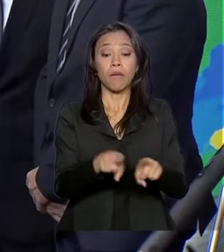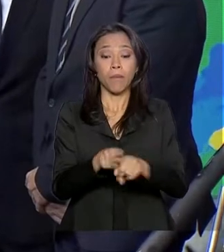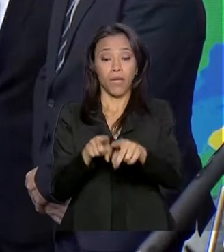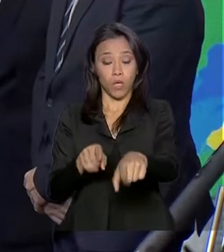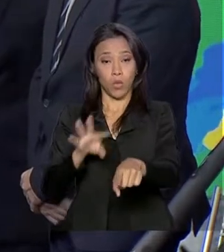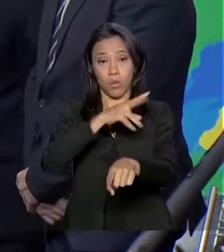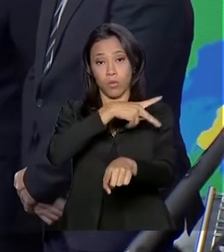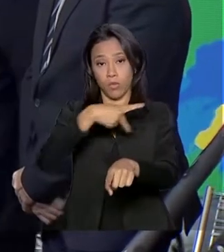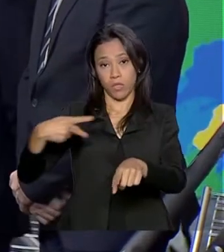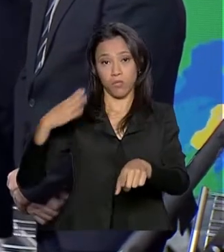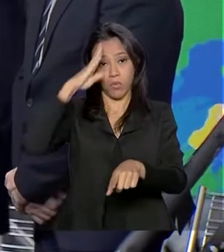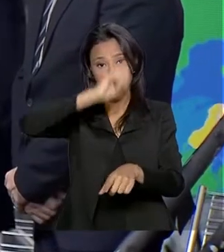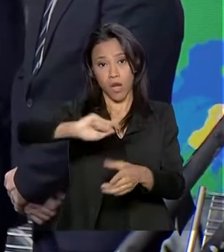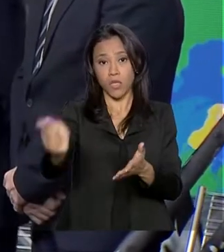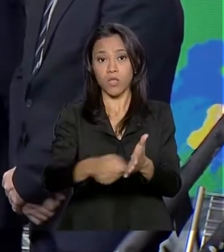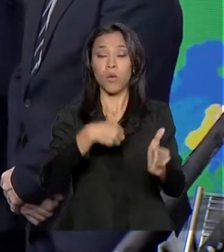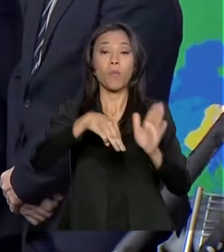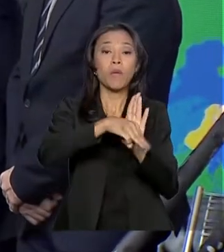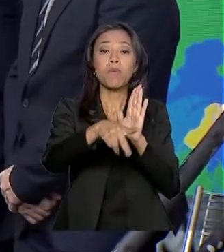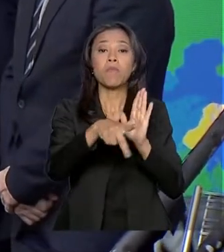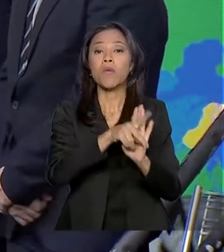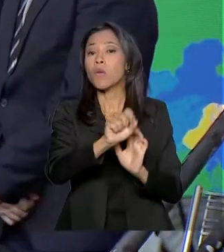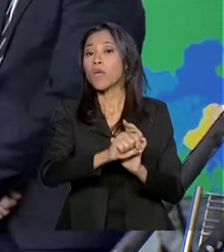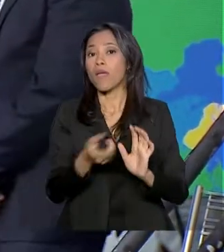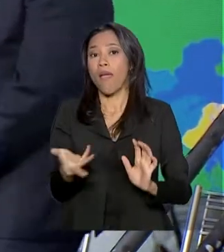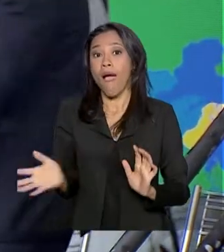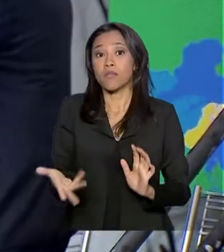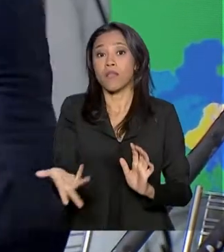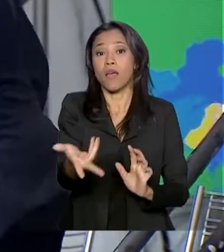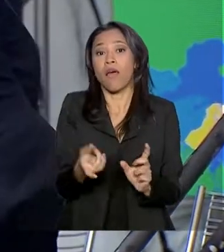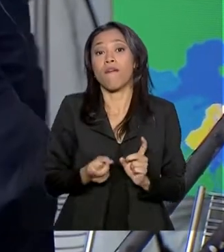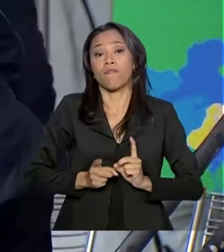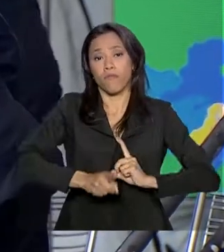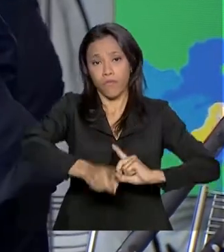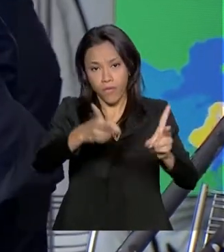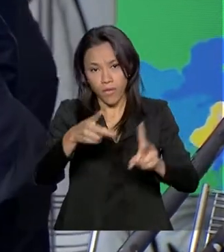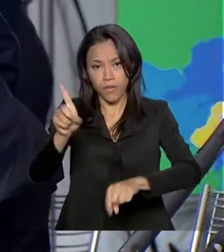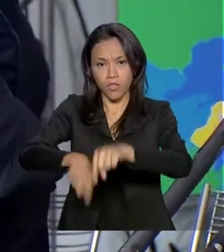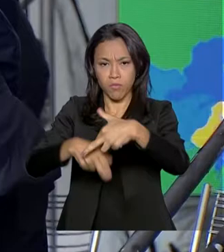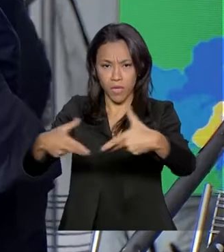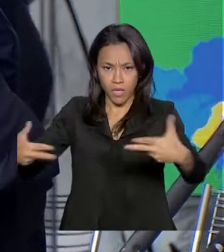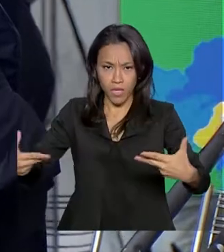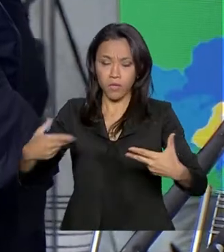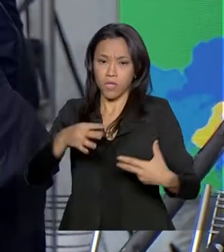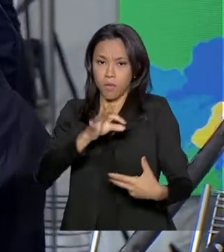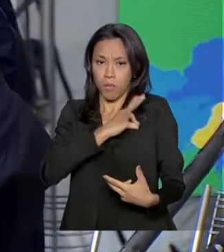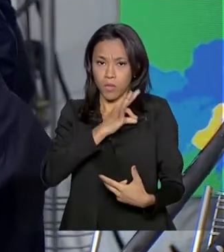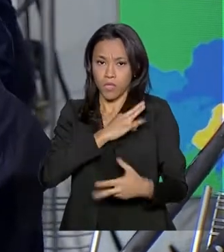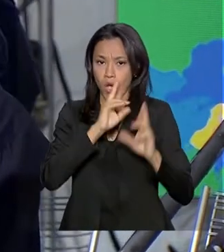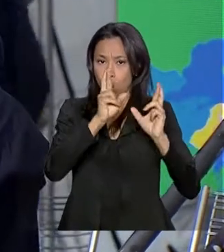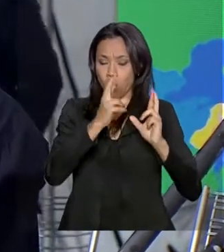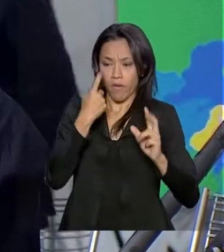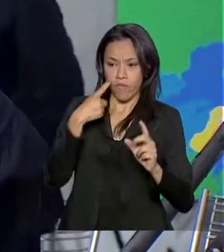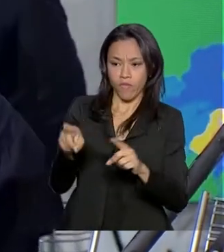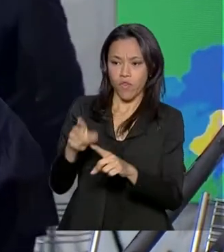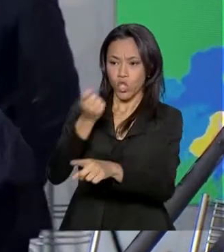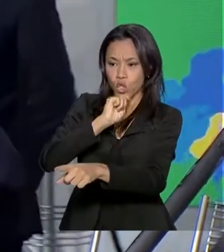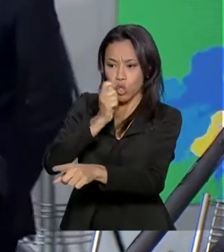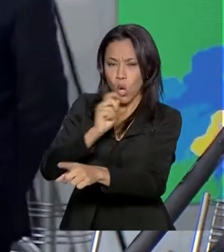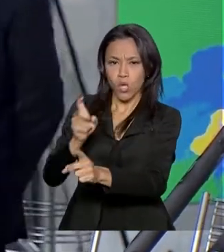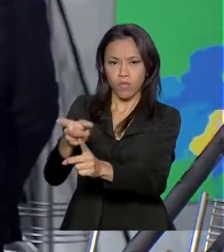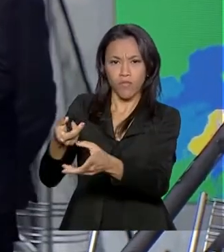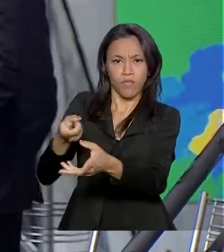conversão da medida provisória que acelera a venda de bens apreendidos em operações da PRF, frutos do tráfico de drogas,